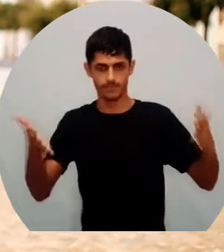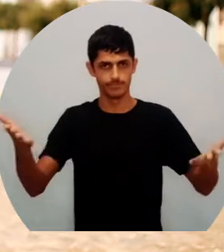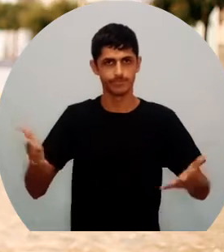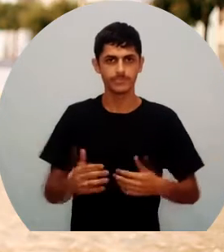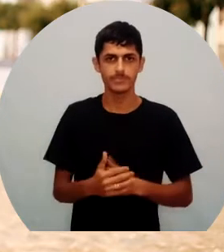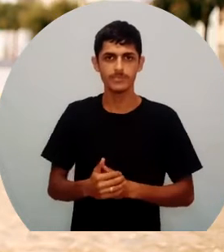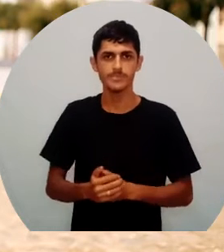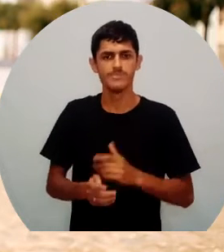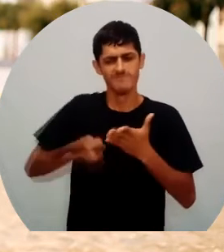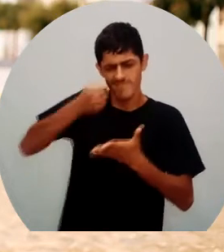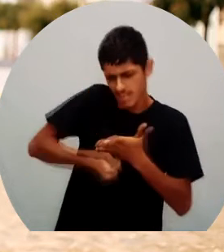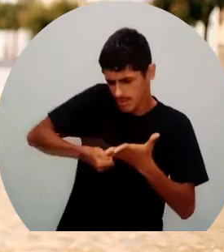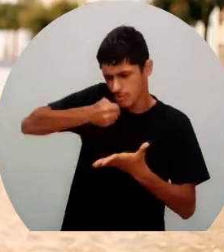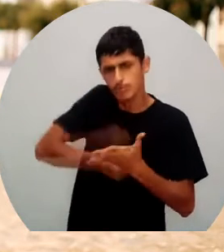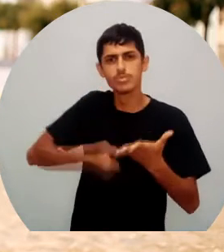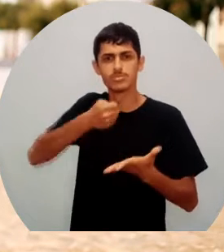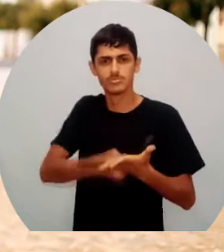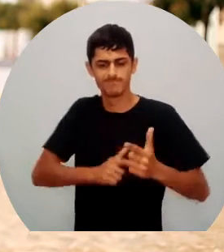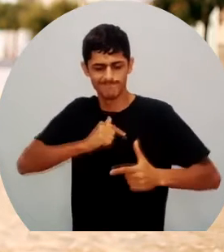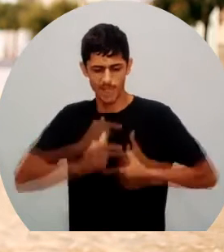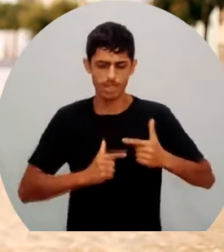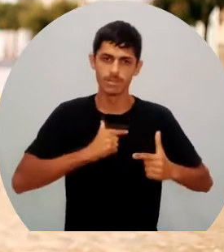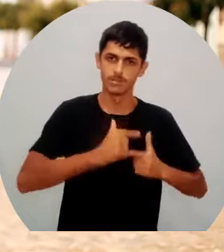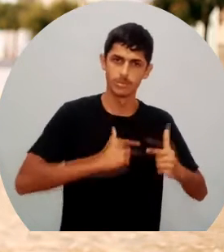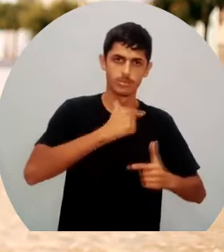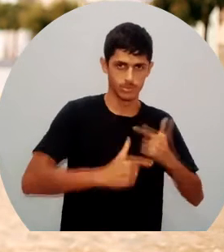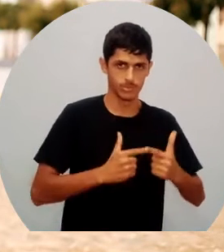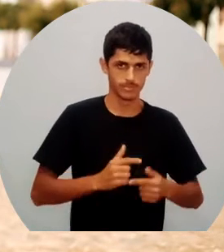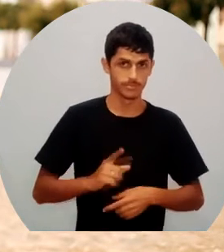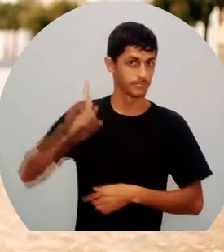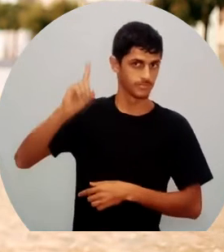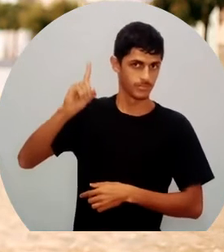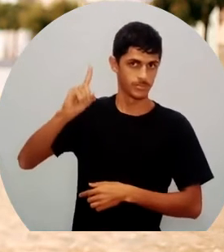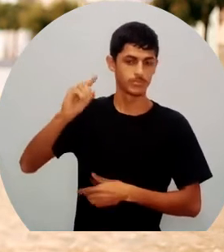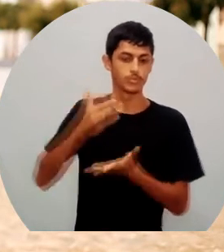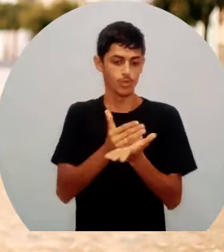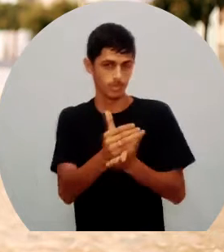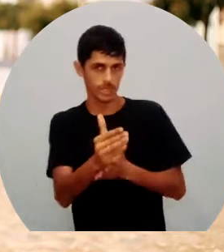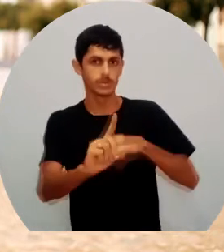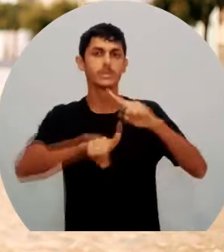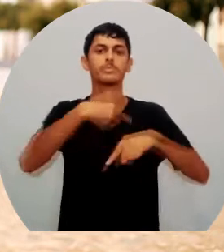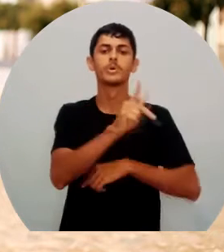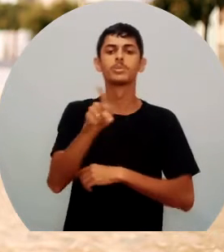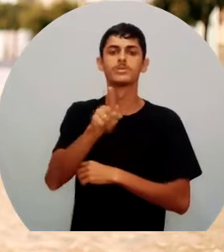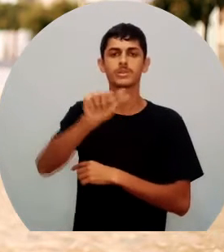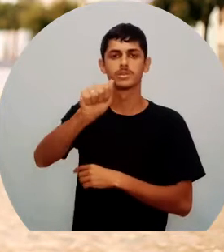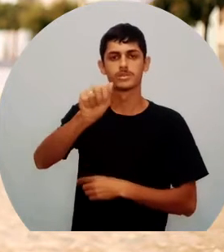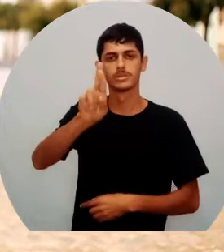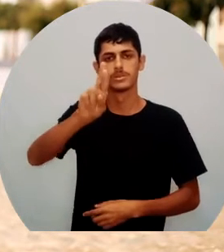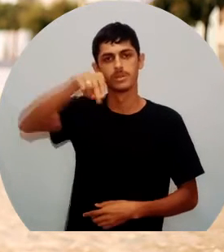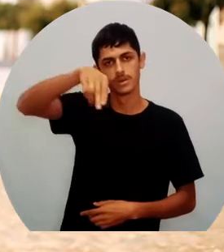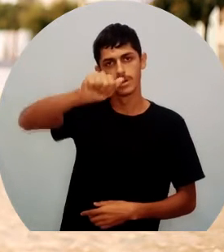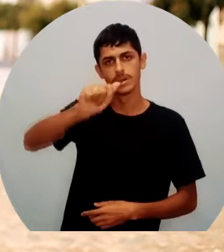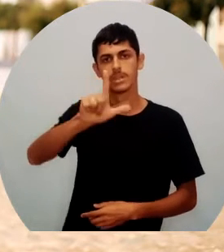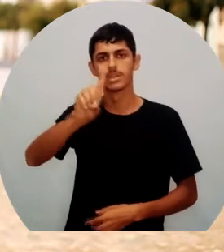depois de muita luta, de muitos anos, eu que comecei, depois ver o professor Arnaldo, e depois vários outros